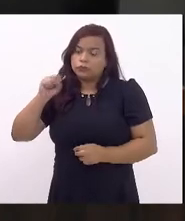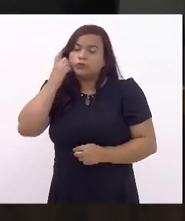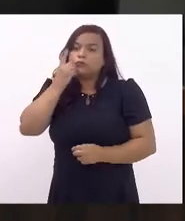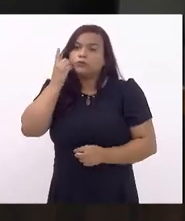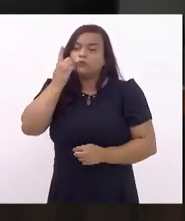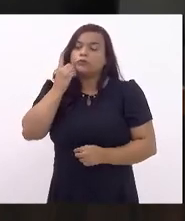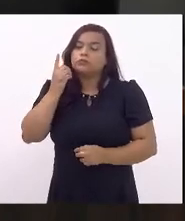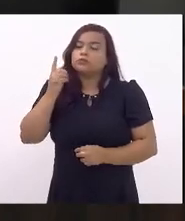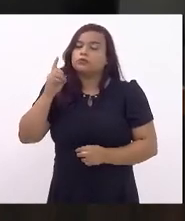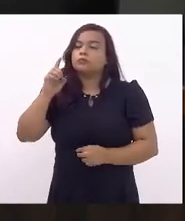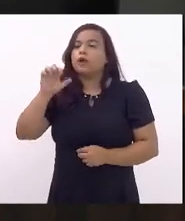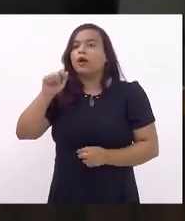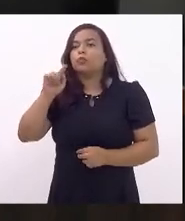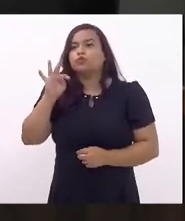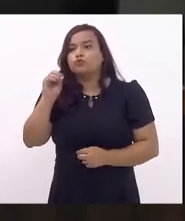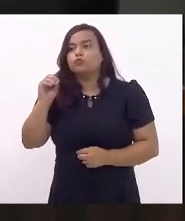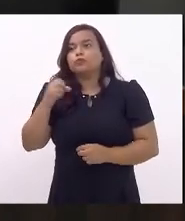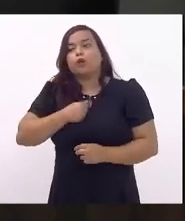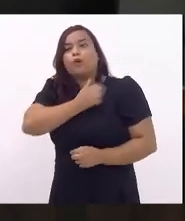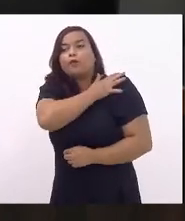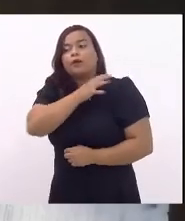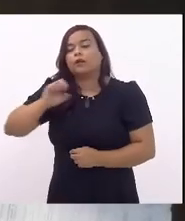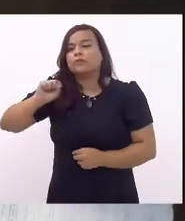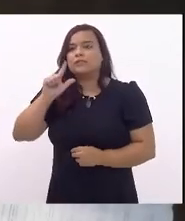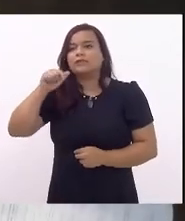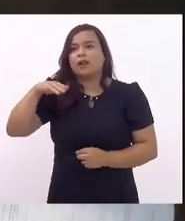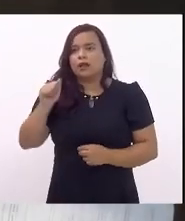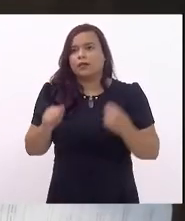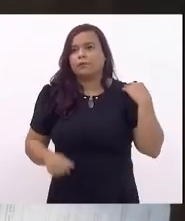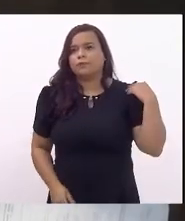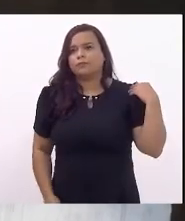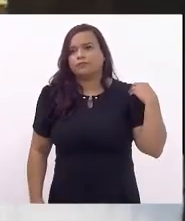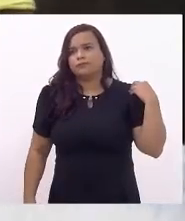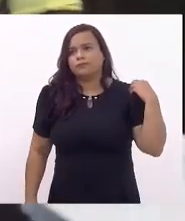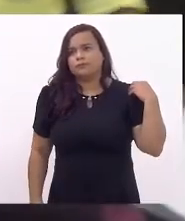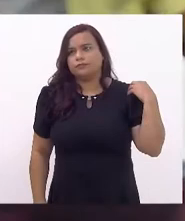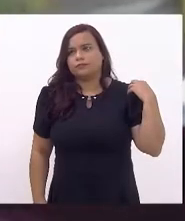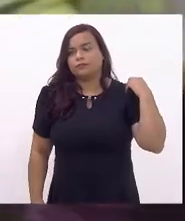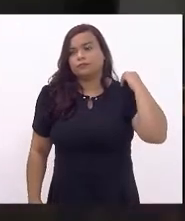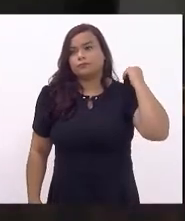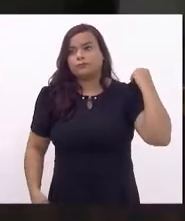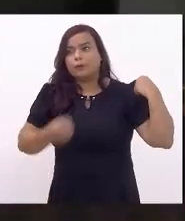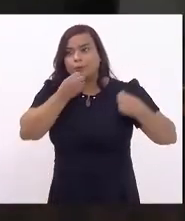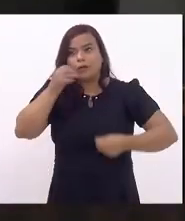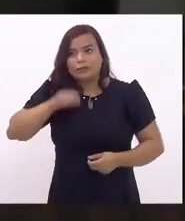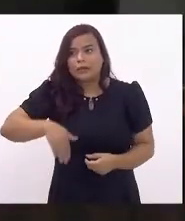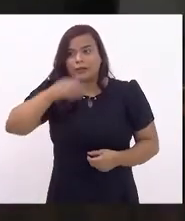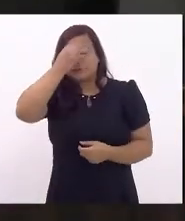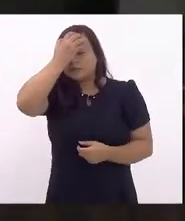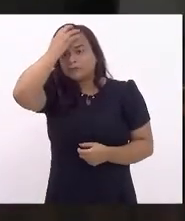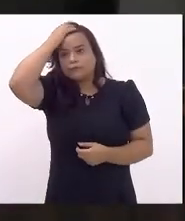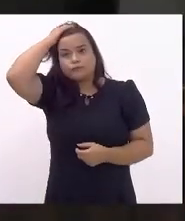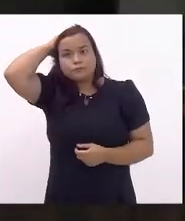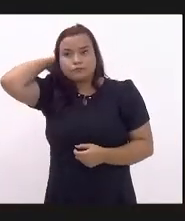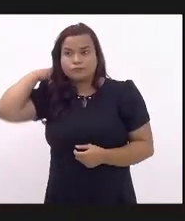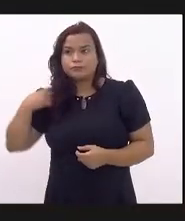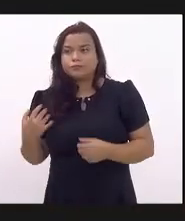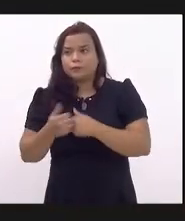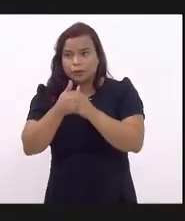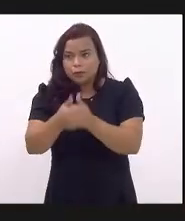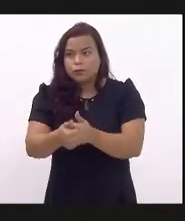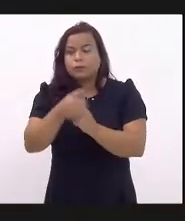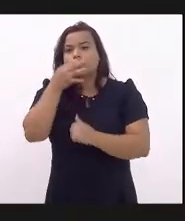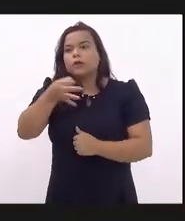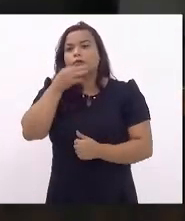Augusto. Deputado Coronel Salema. Presidente, depois se puder me dar um pela Boa tarde, comandante. Boa Vou acompanhando aí o parecer da CCJ.